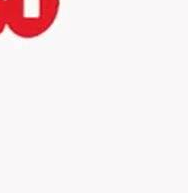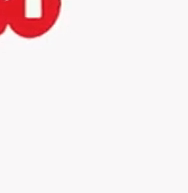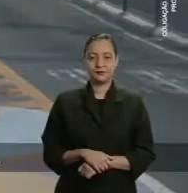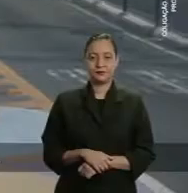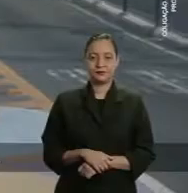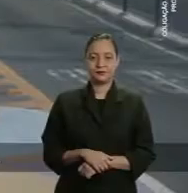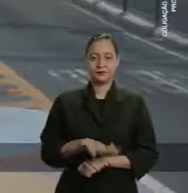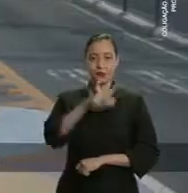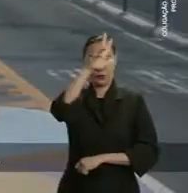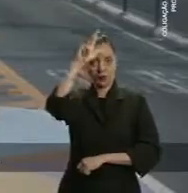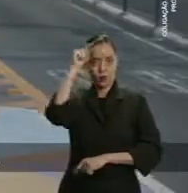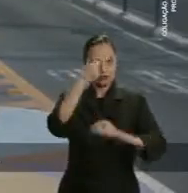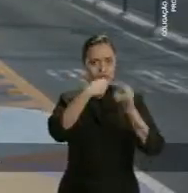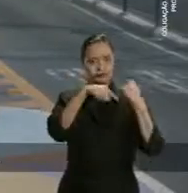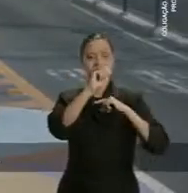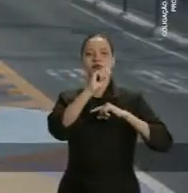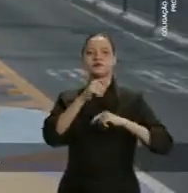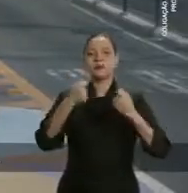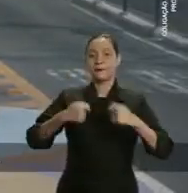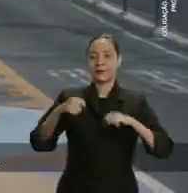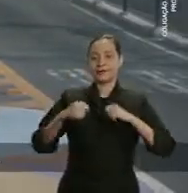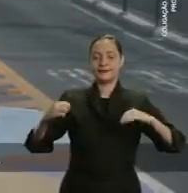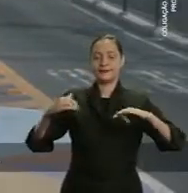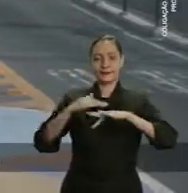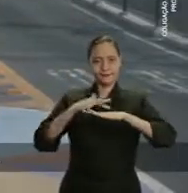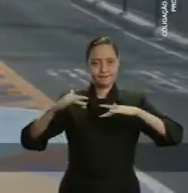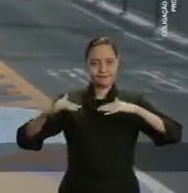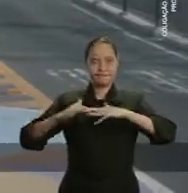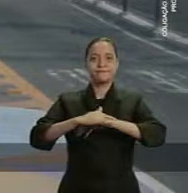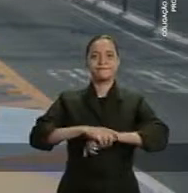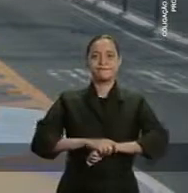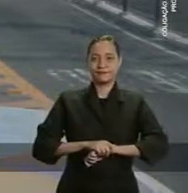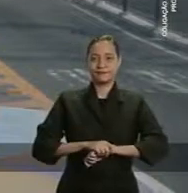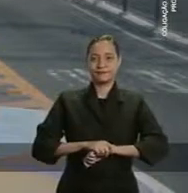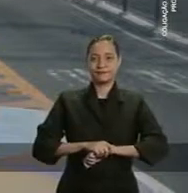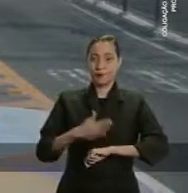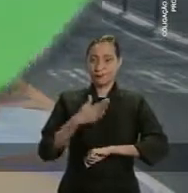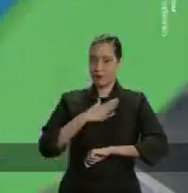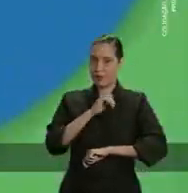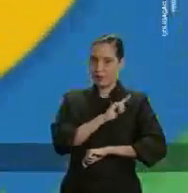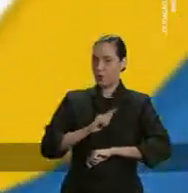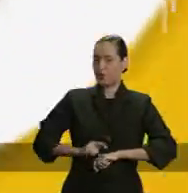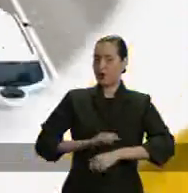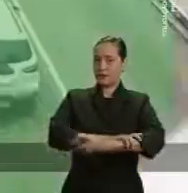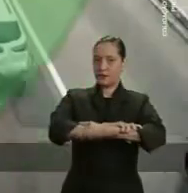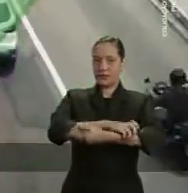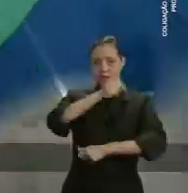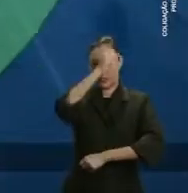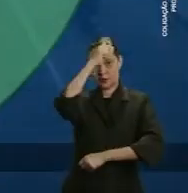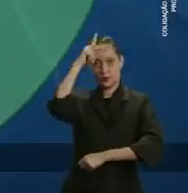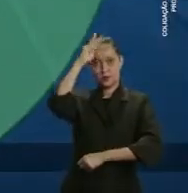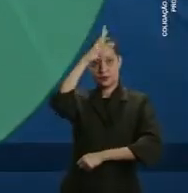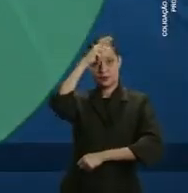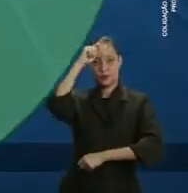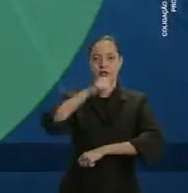Para o Amazonas avançar, ele precisa de mobilidade. No meu governo, em parceria com a Prefeitura de Manaus,